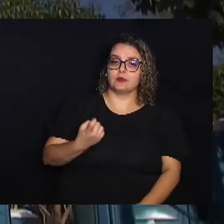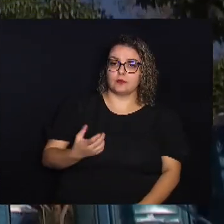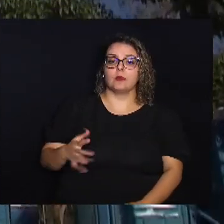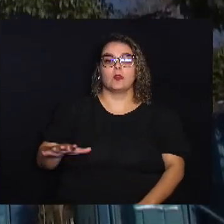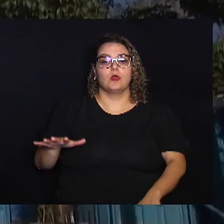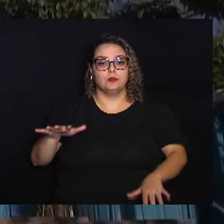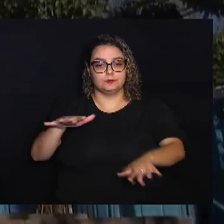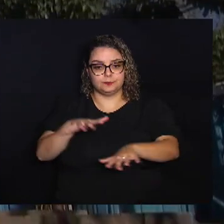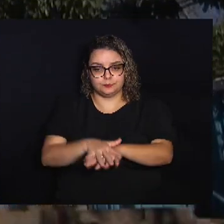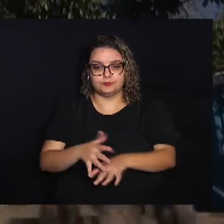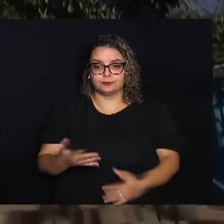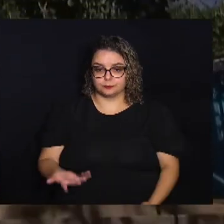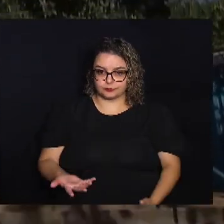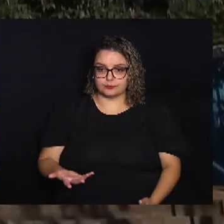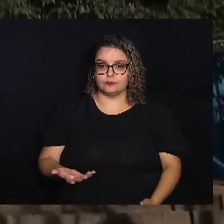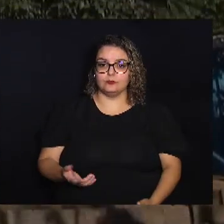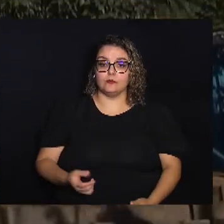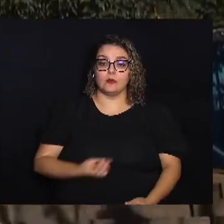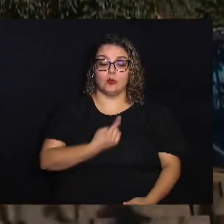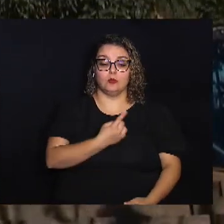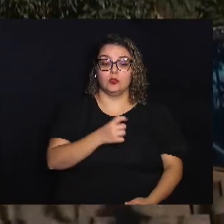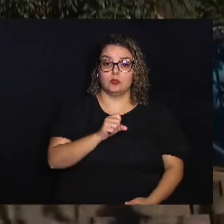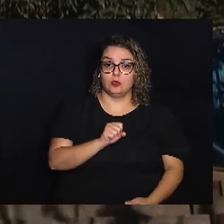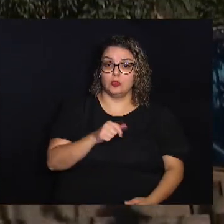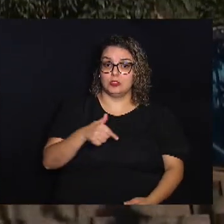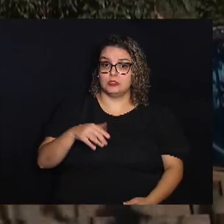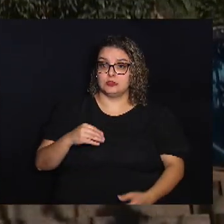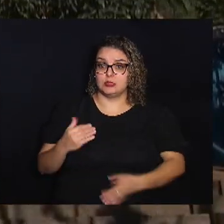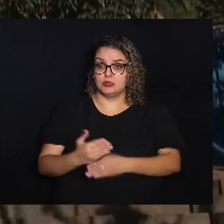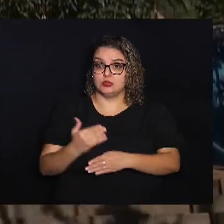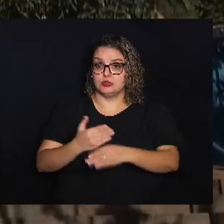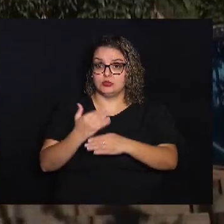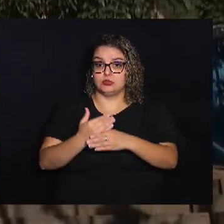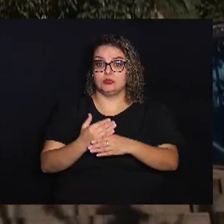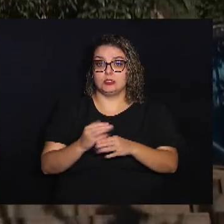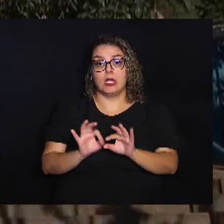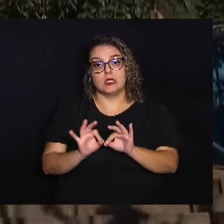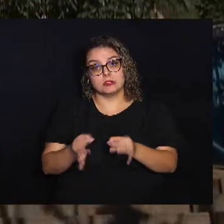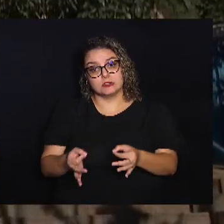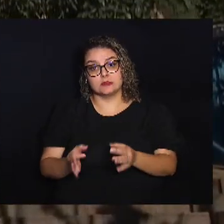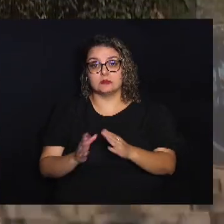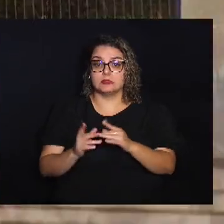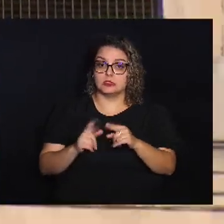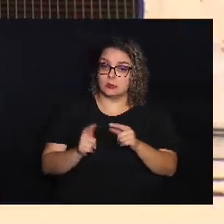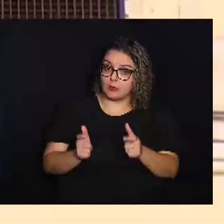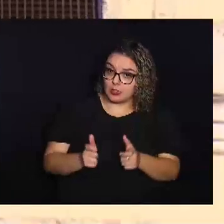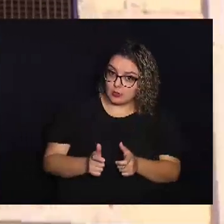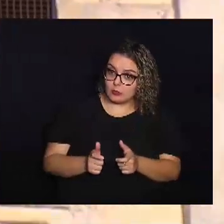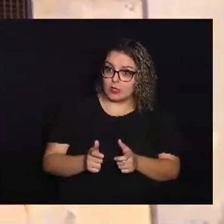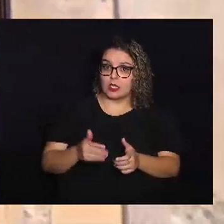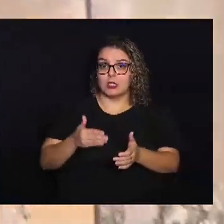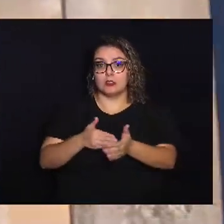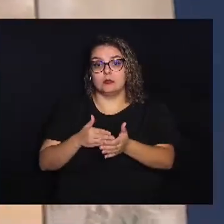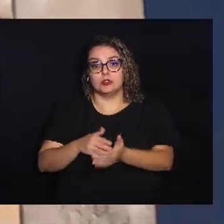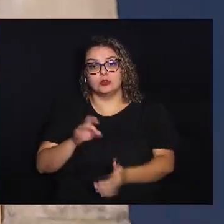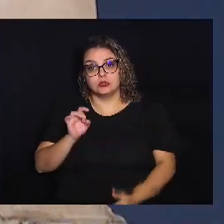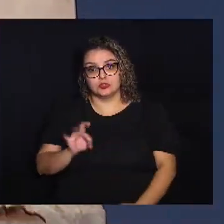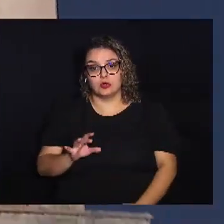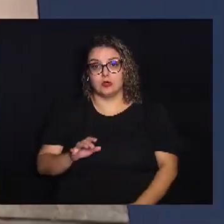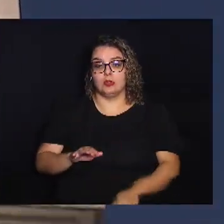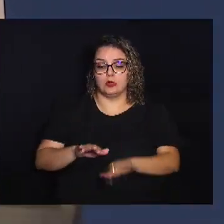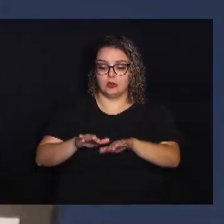Construída Por volta De 1870 A modesta capela No início Restringiu-se Apenas ao altar